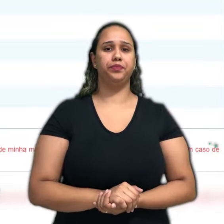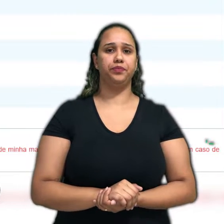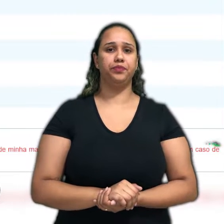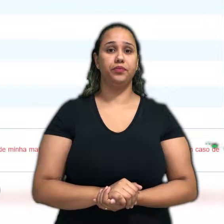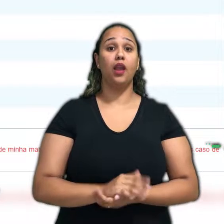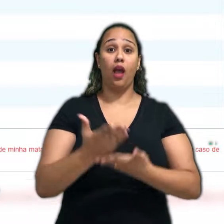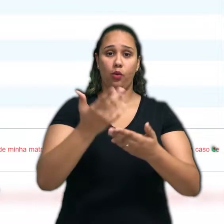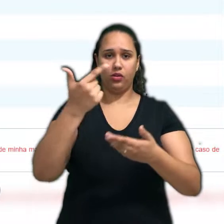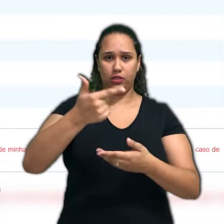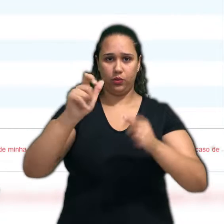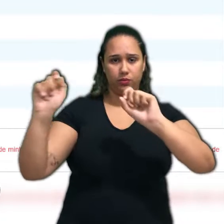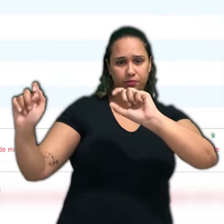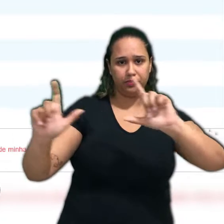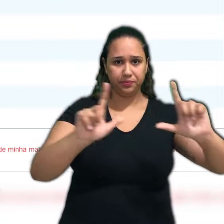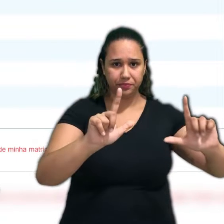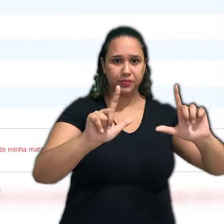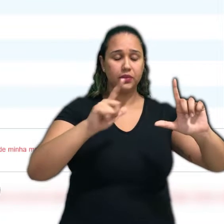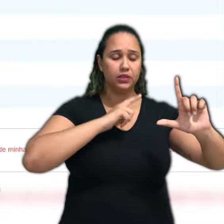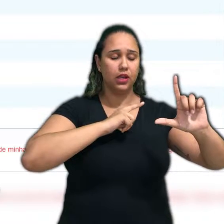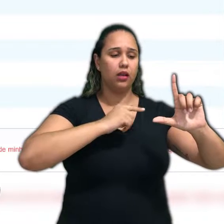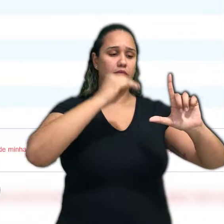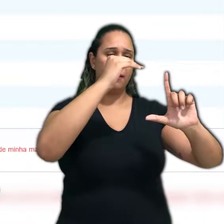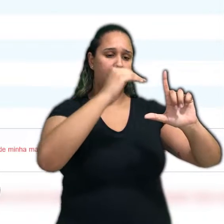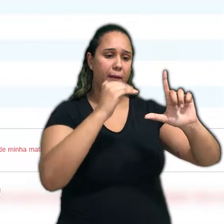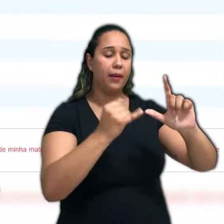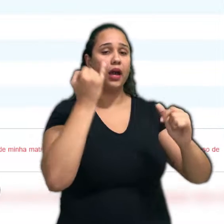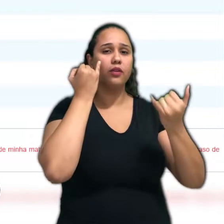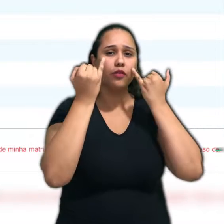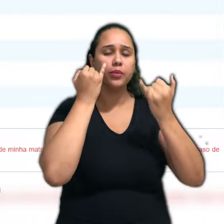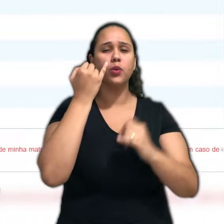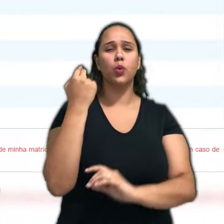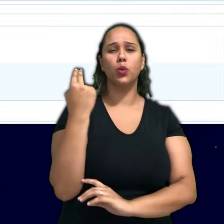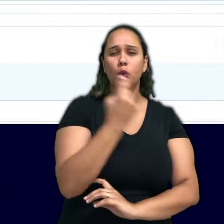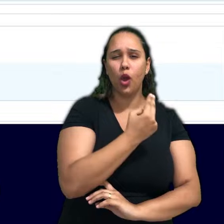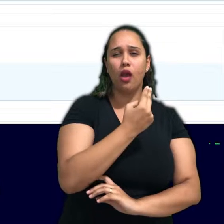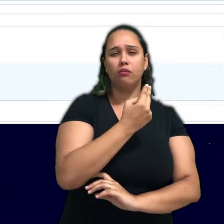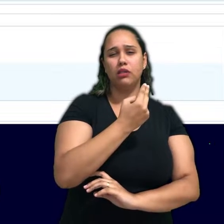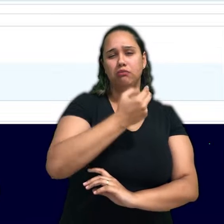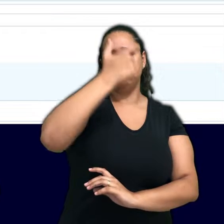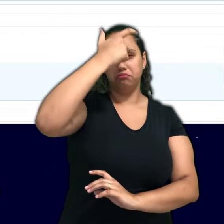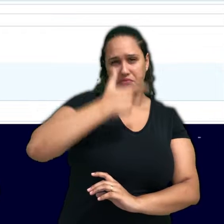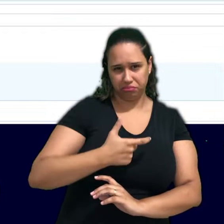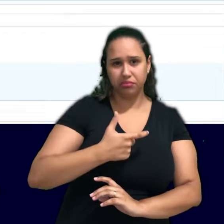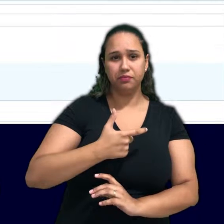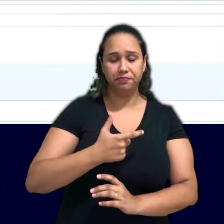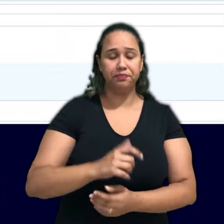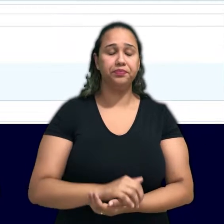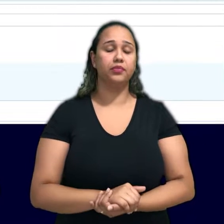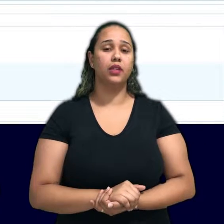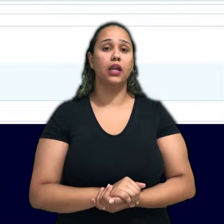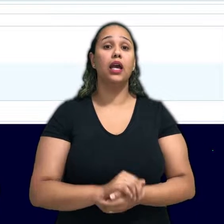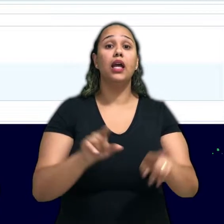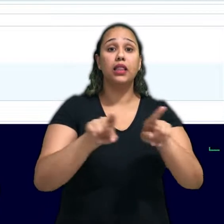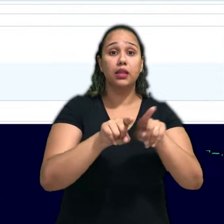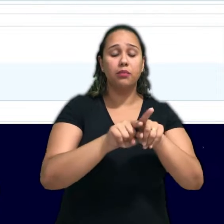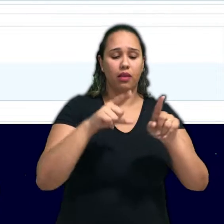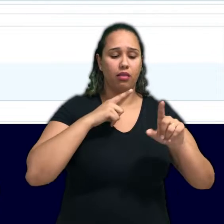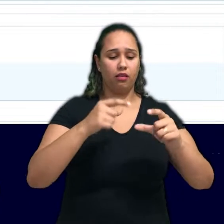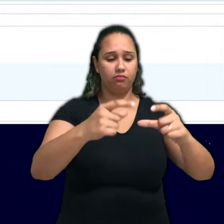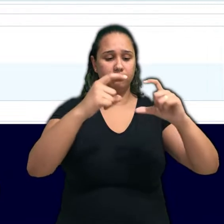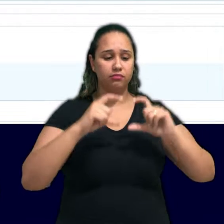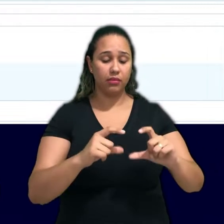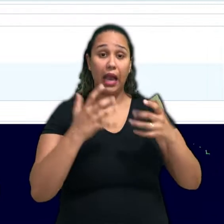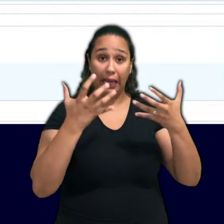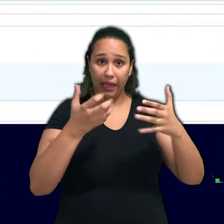Nessa página, você preencherá suas informações pessoais. E, na próxima, pode optar se vai concorrer pelo sistema de